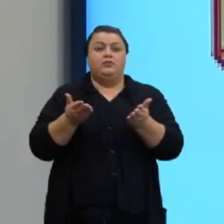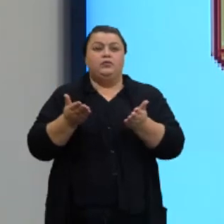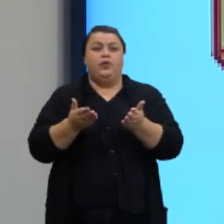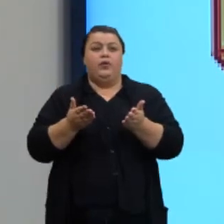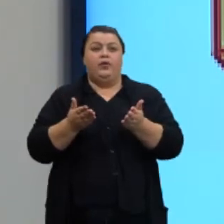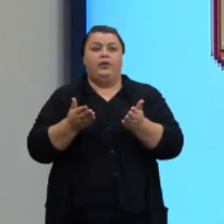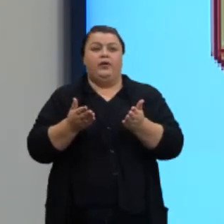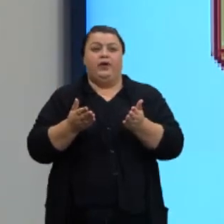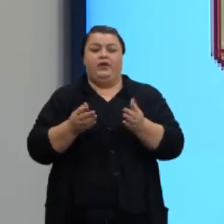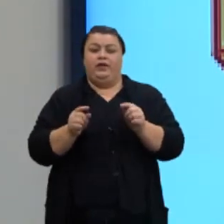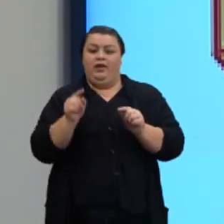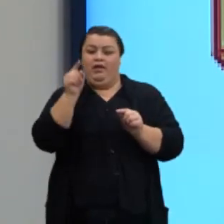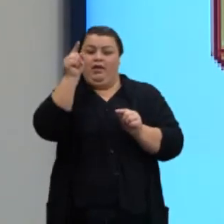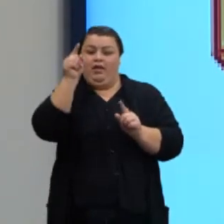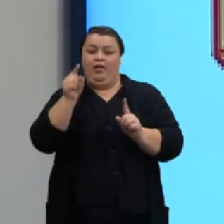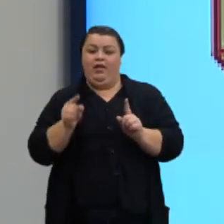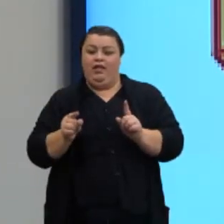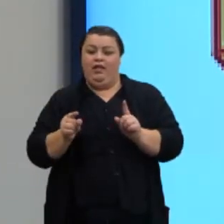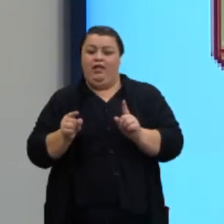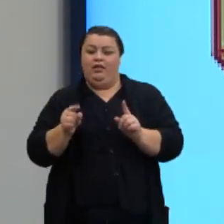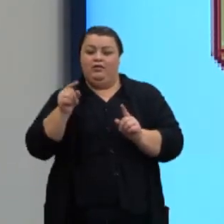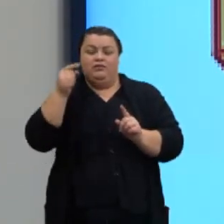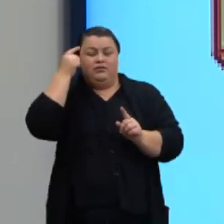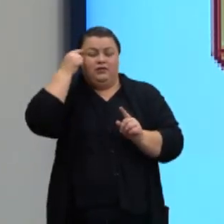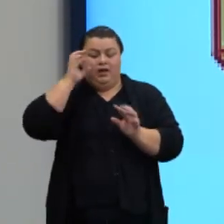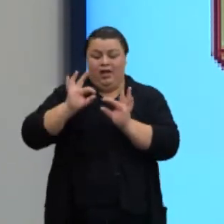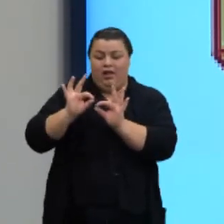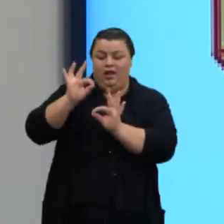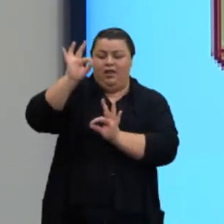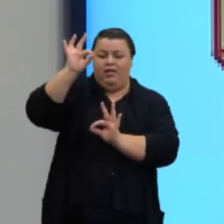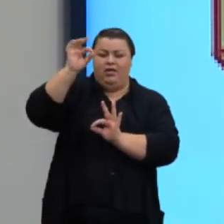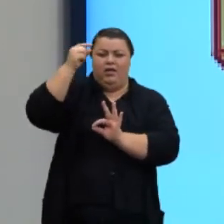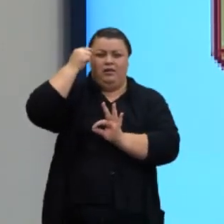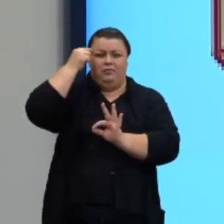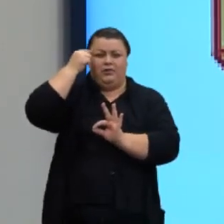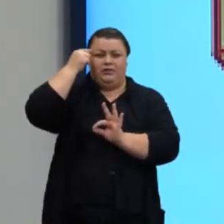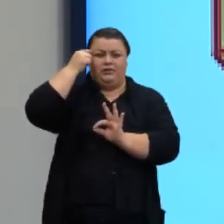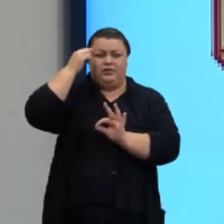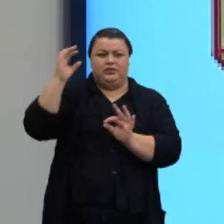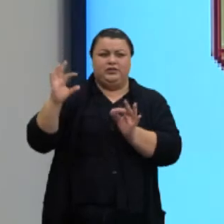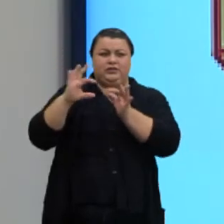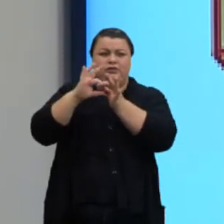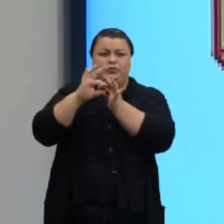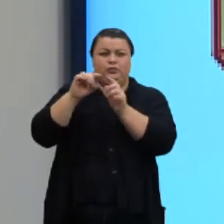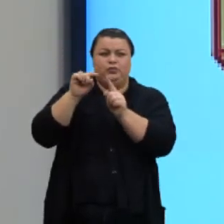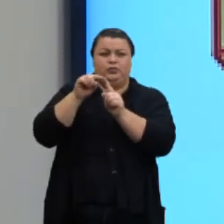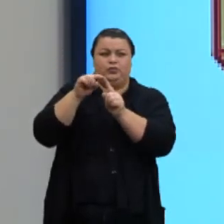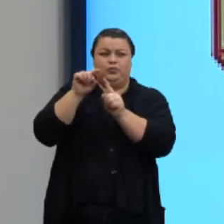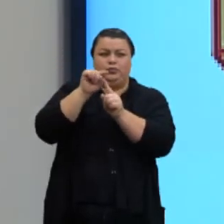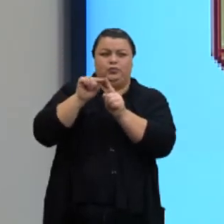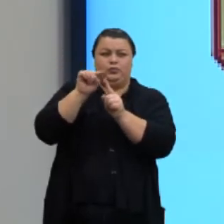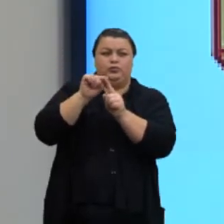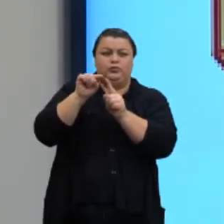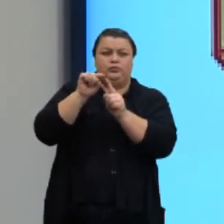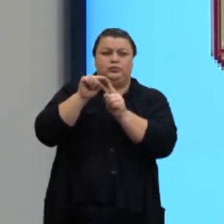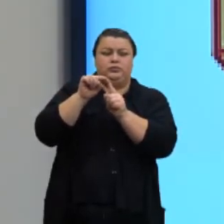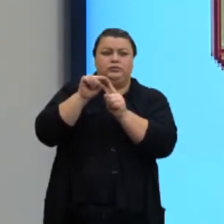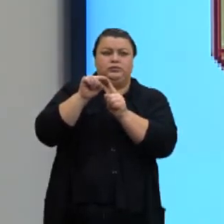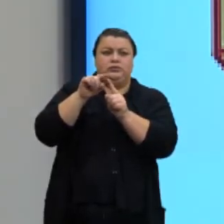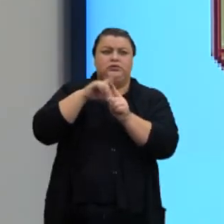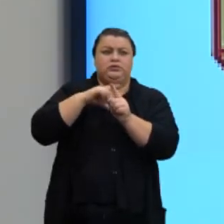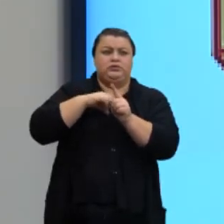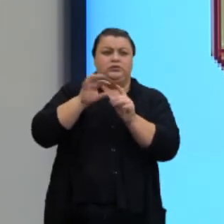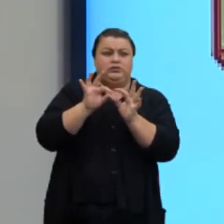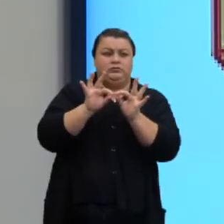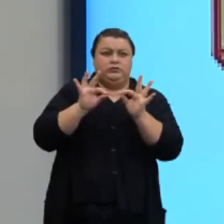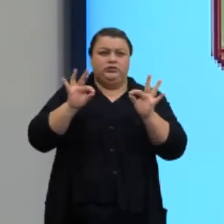a aresta lateral, esta linha imaginária que une uma face à outra, ela tem medidas